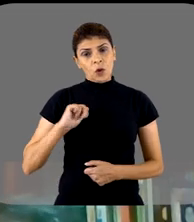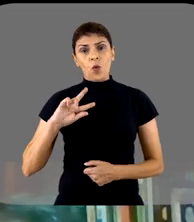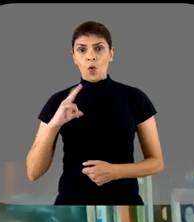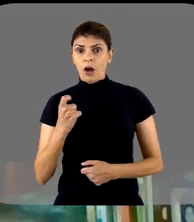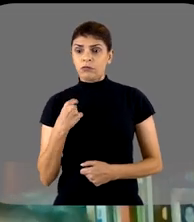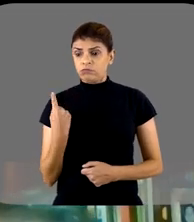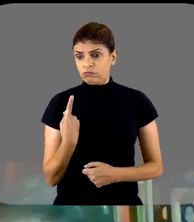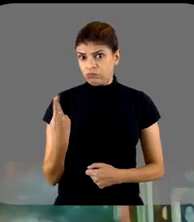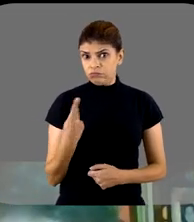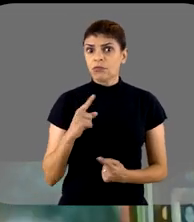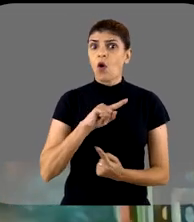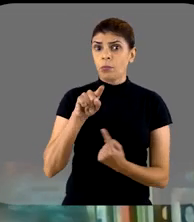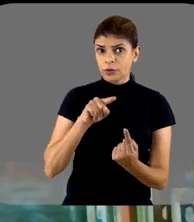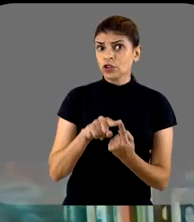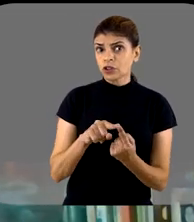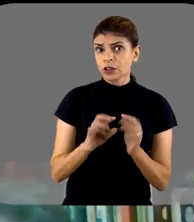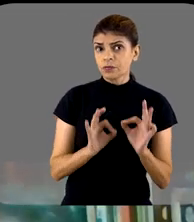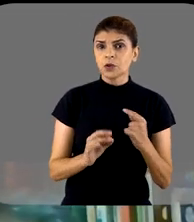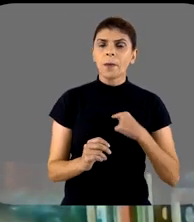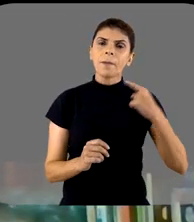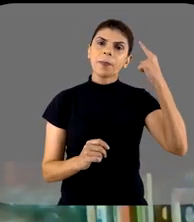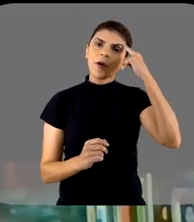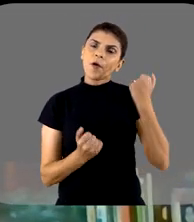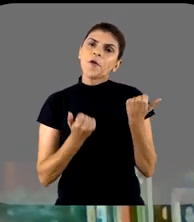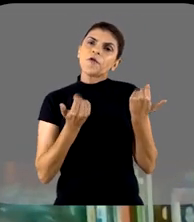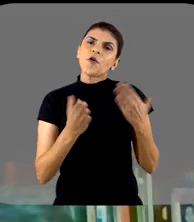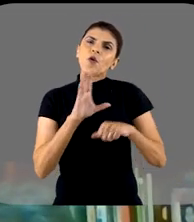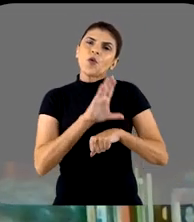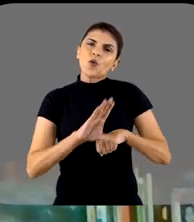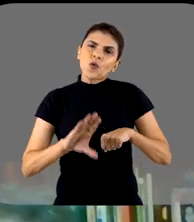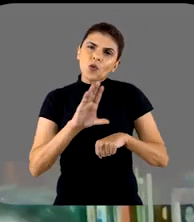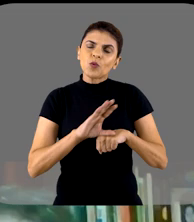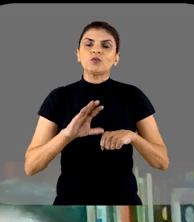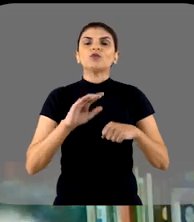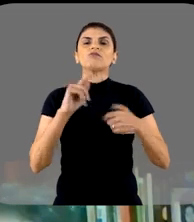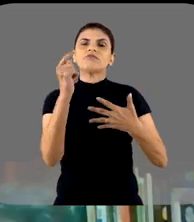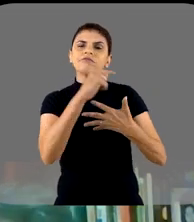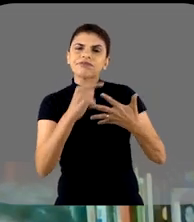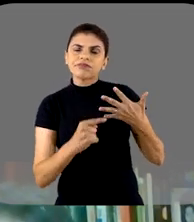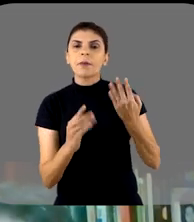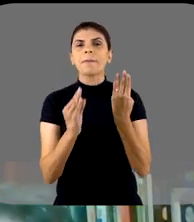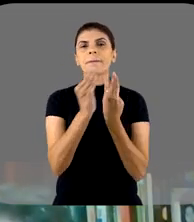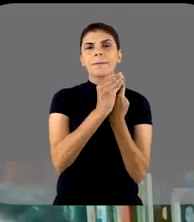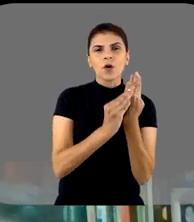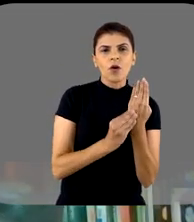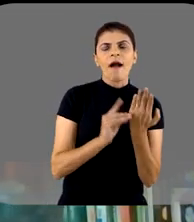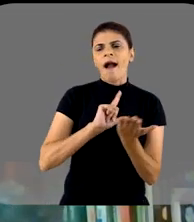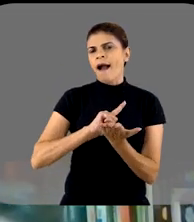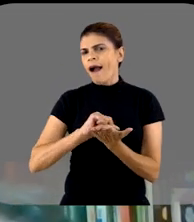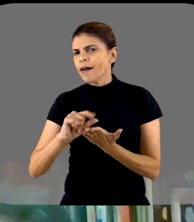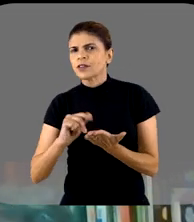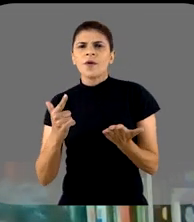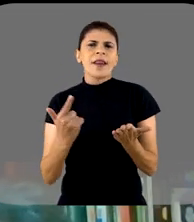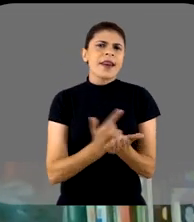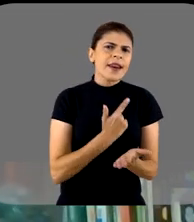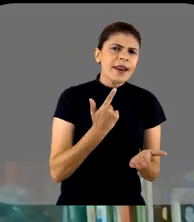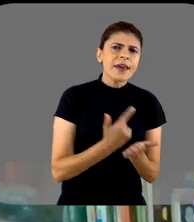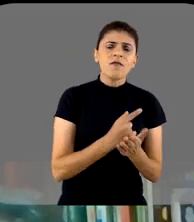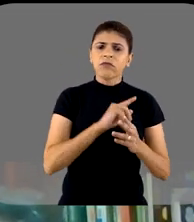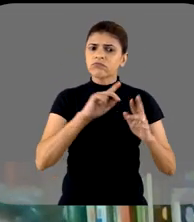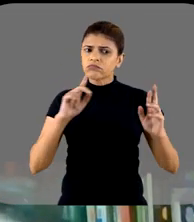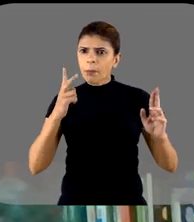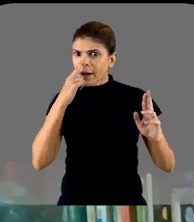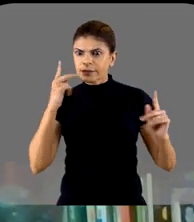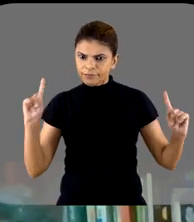Eu acho que, com esse intuito, não é, Luiz? O a gente pensou, claro, de ofertar um conjunto bibliográfico de artigos e livros